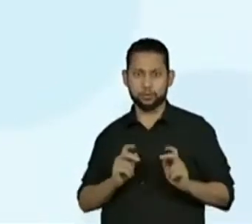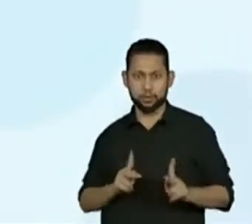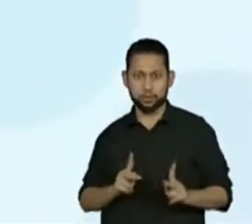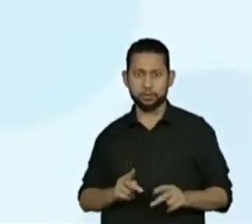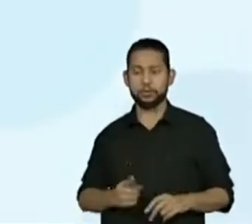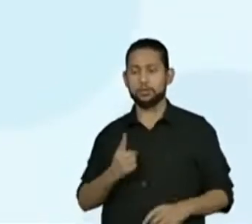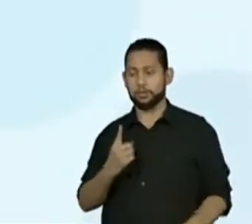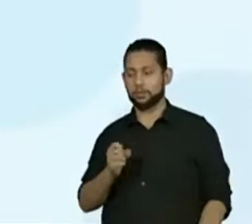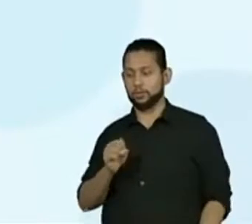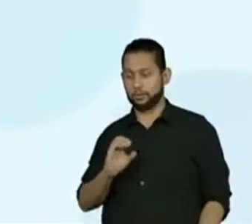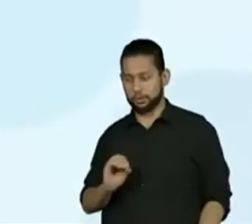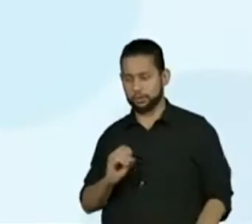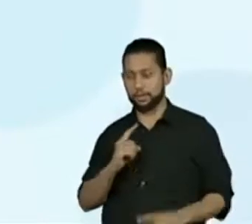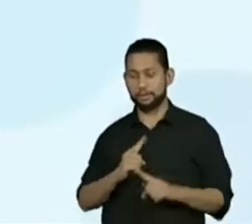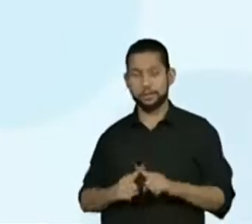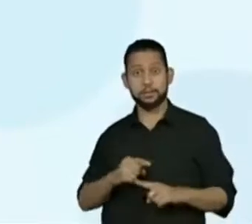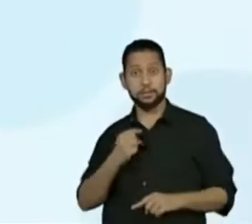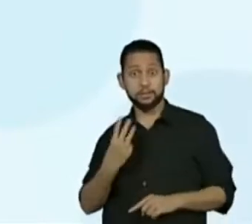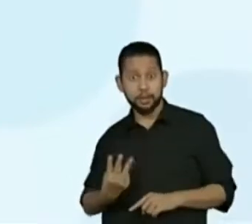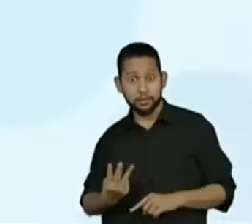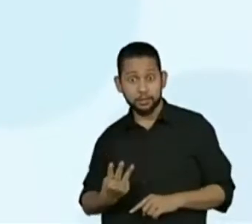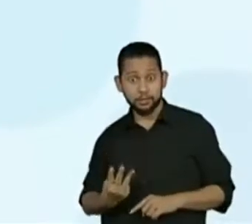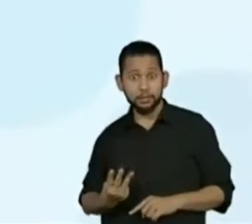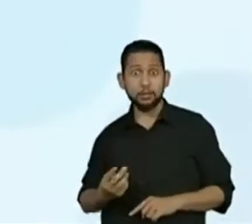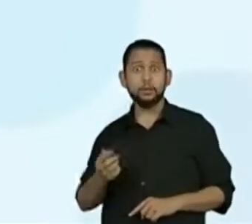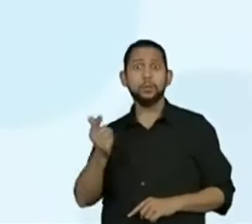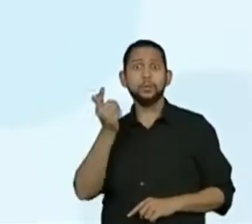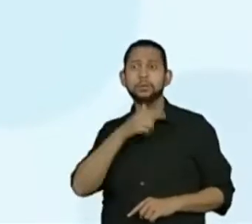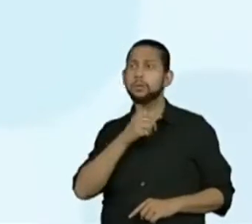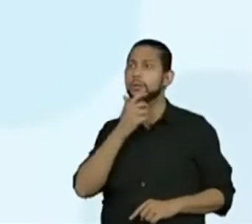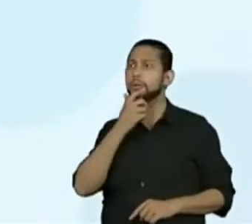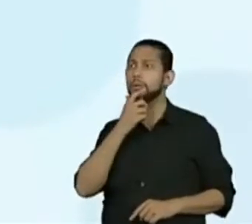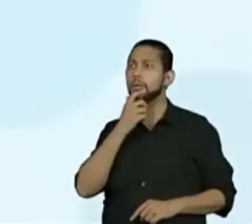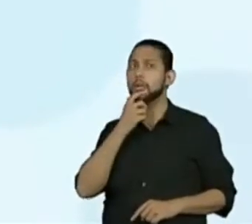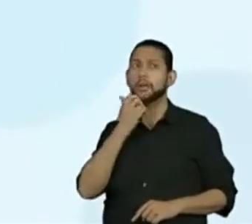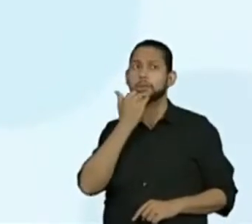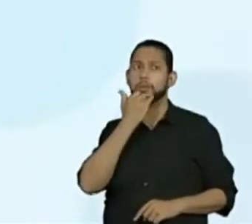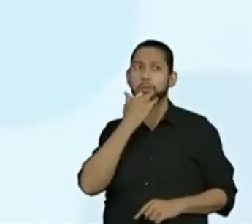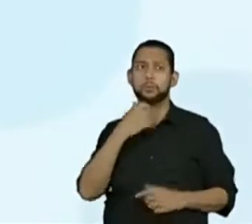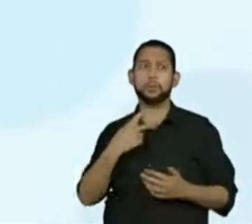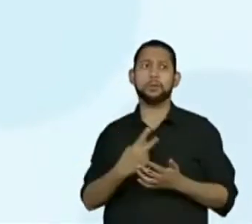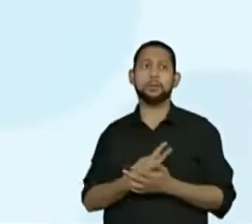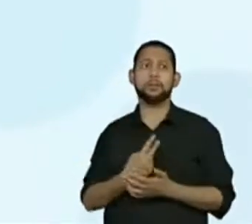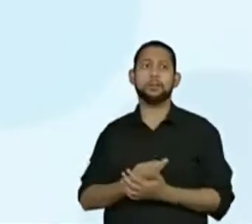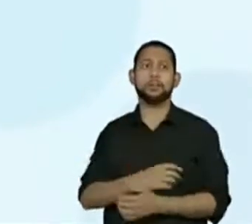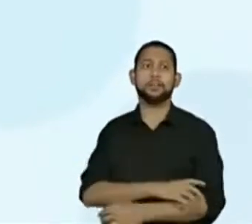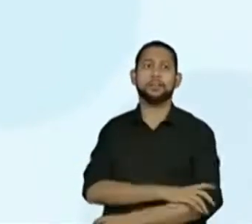180 vezes 3, eu vou obter... Ih, a professora se equivocou aí, gente.